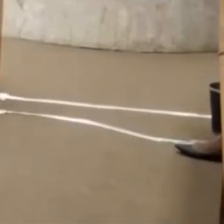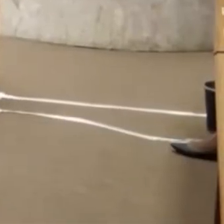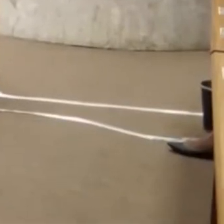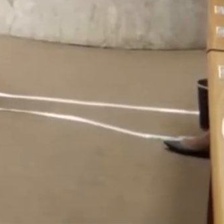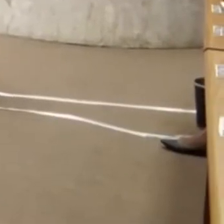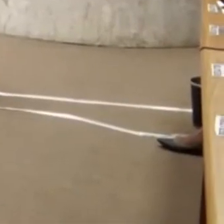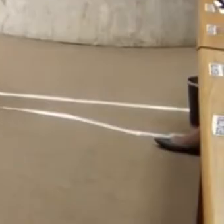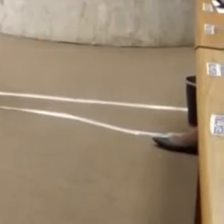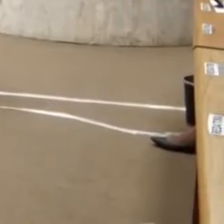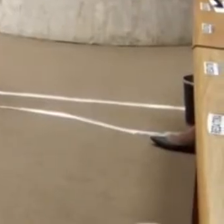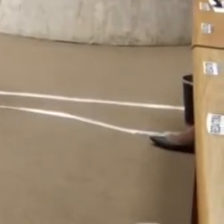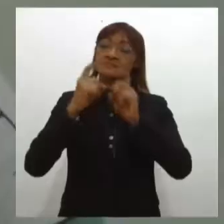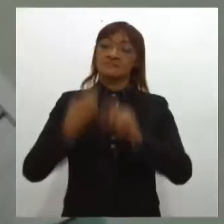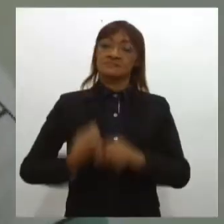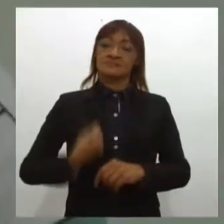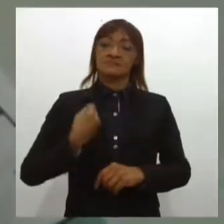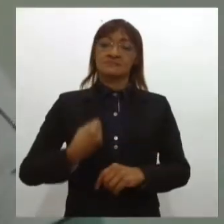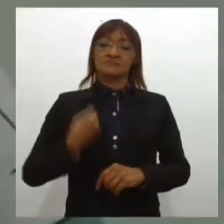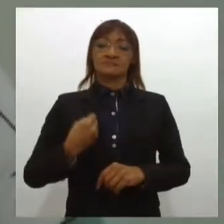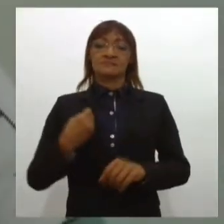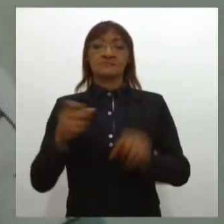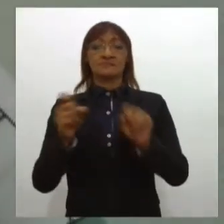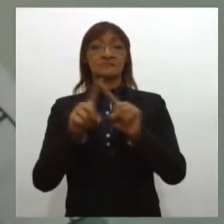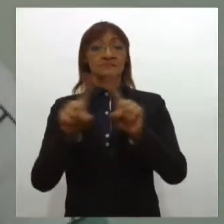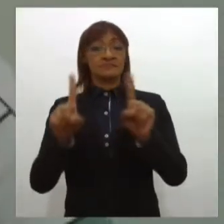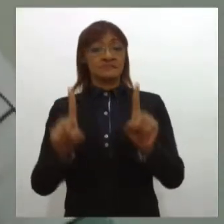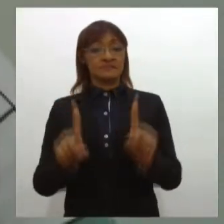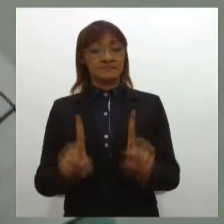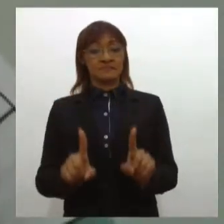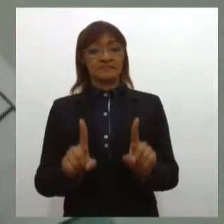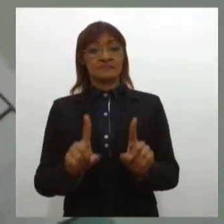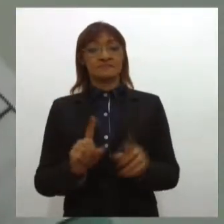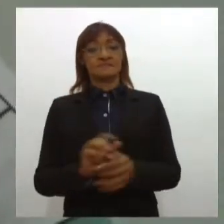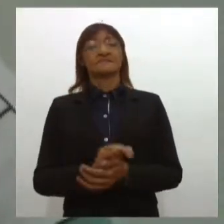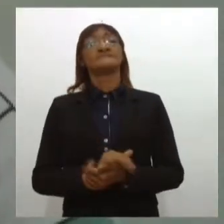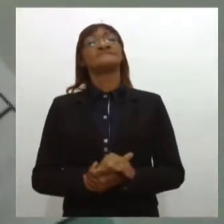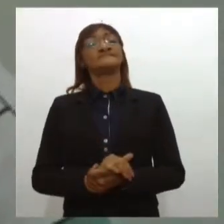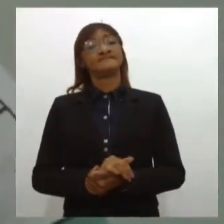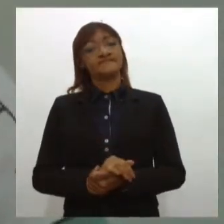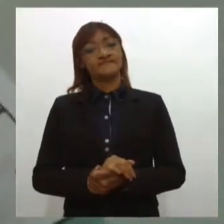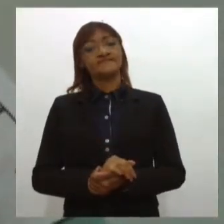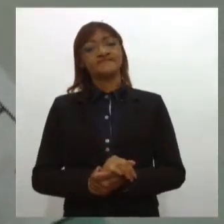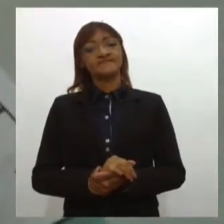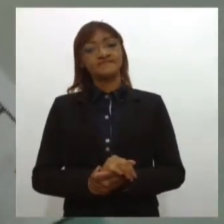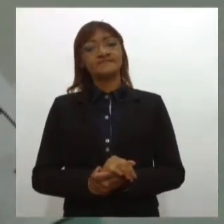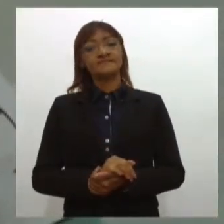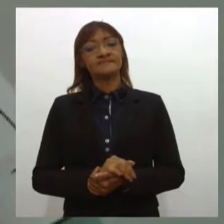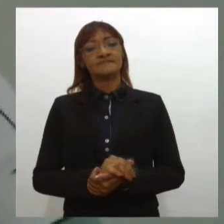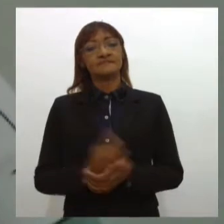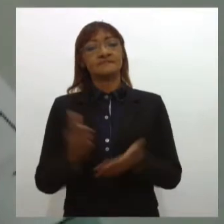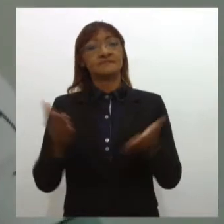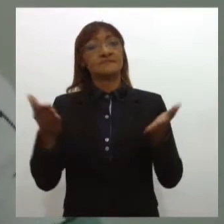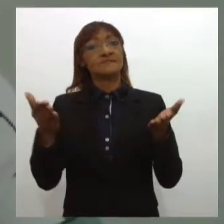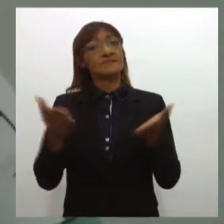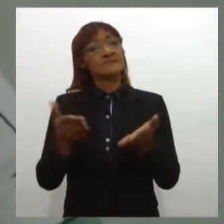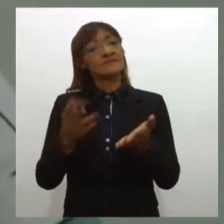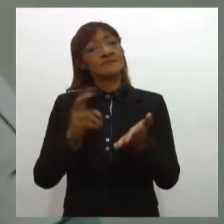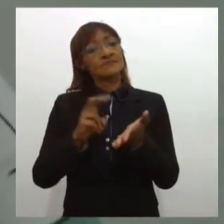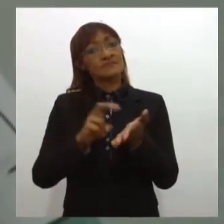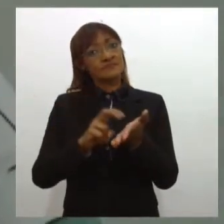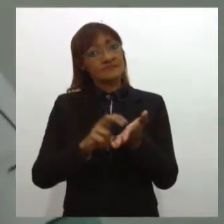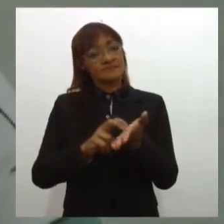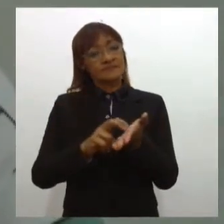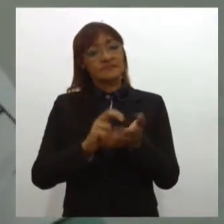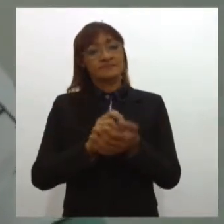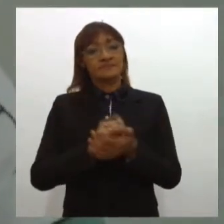em virtude da Covid-19. A deputada Maria Mendonça destacou que apresentou um requerimento de pesar pelo falecimento do